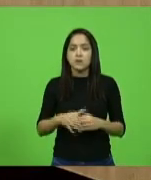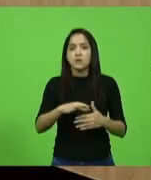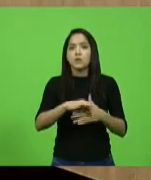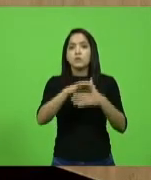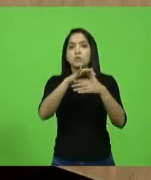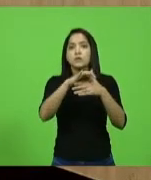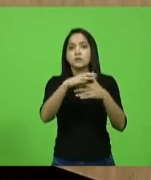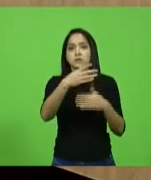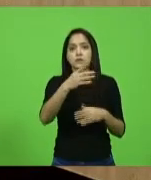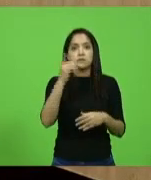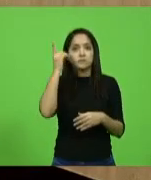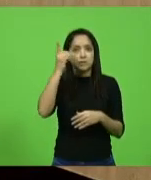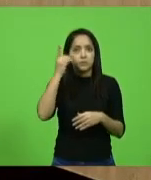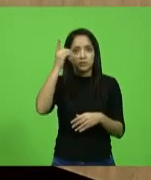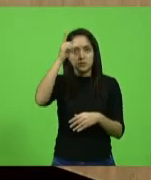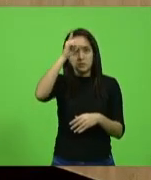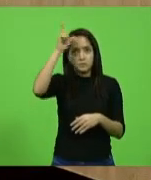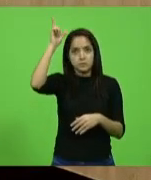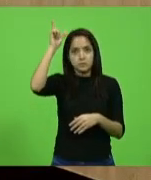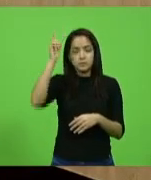deputado Sargento Lima?